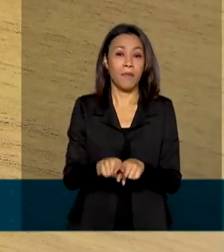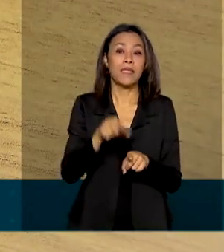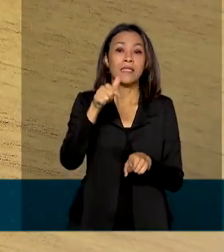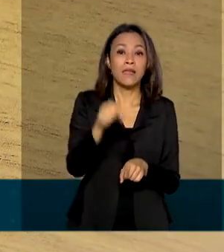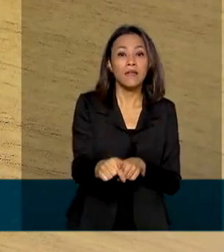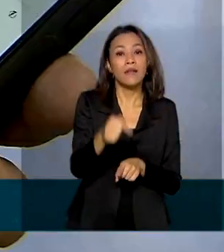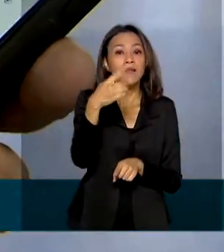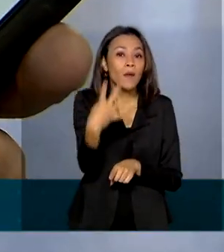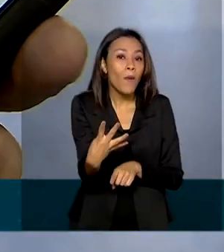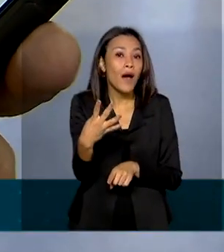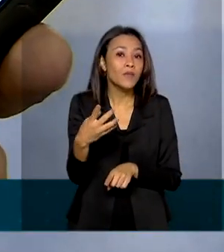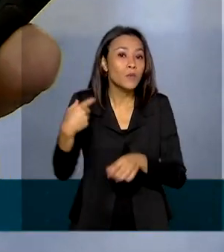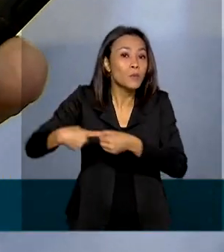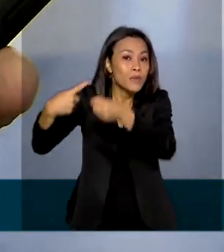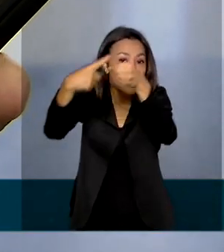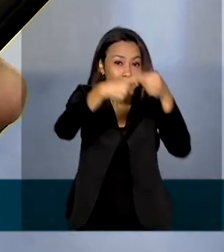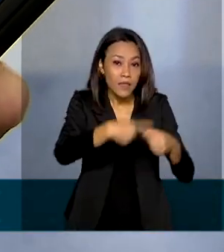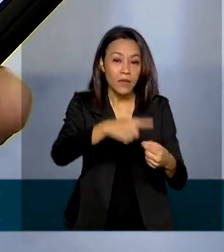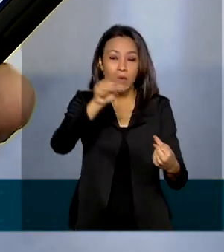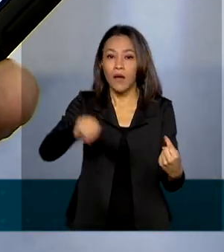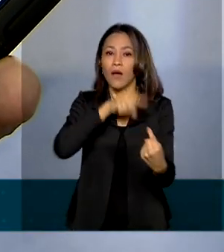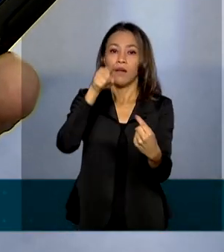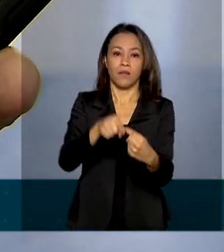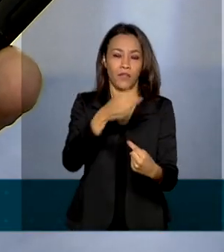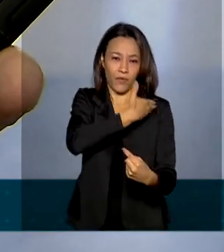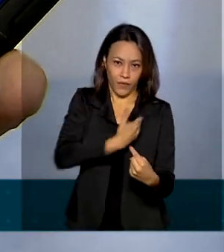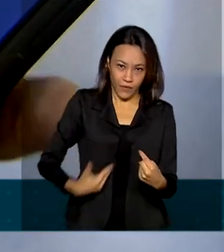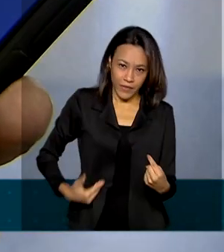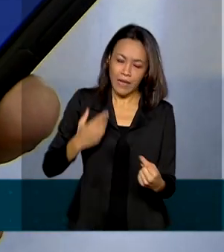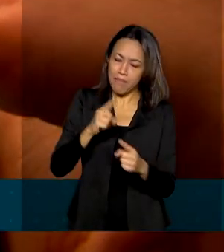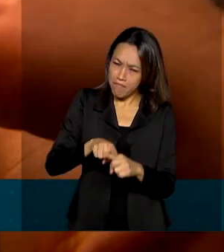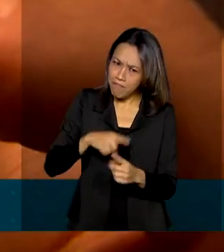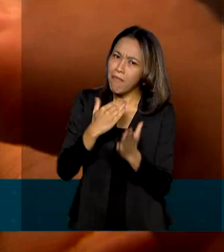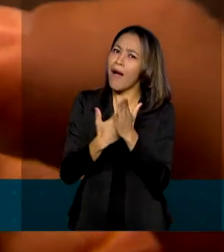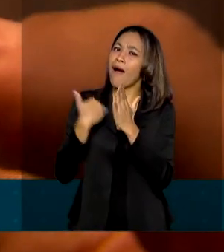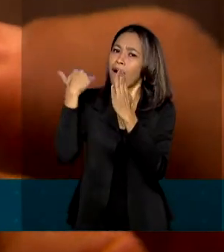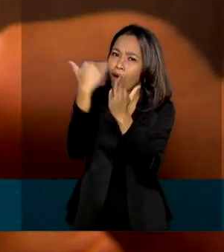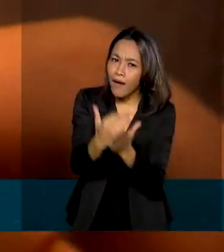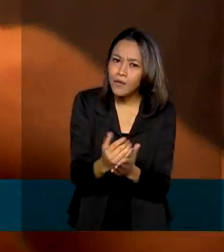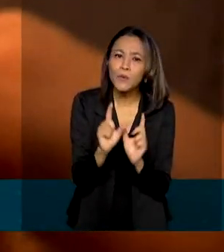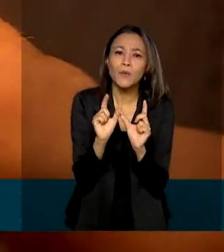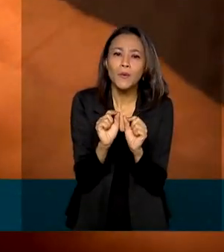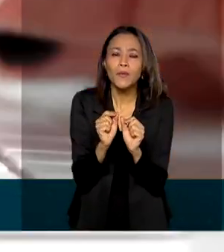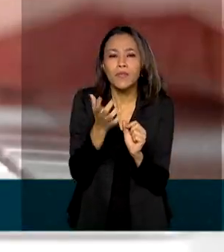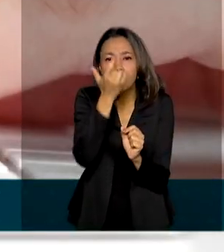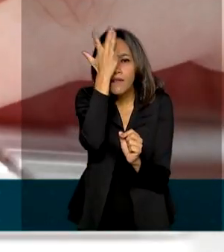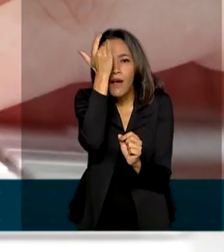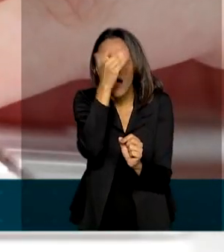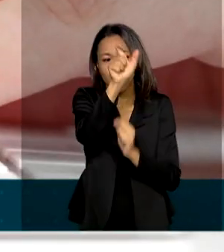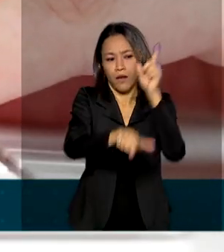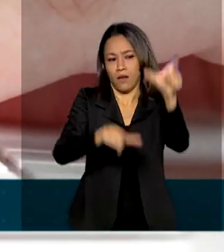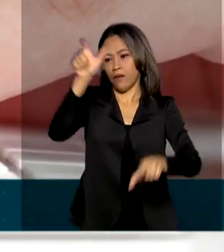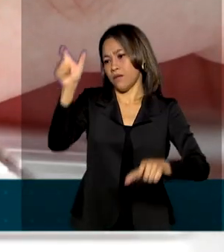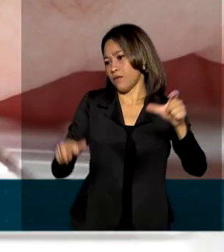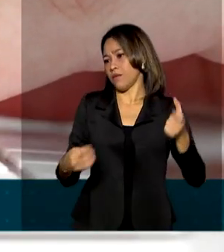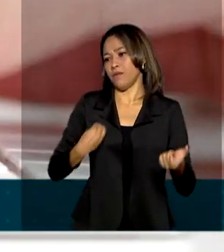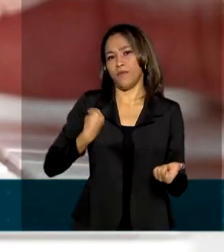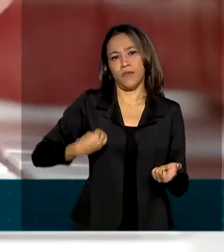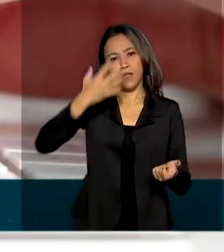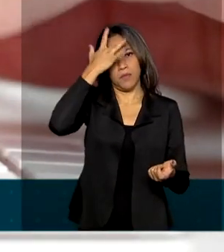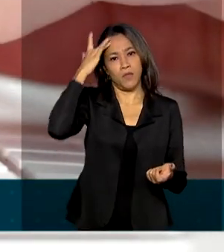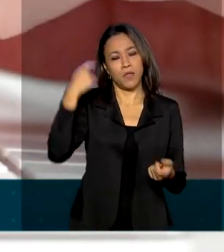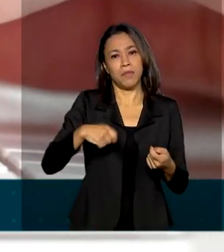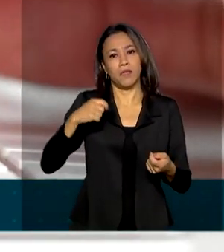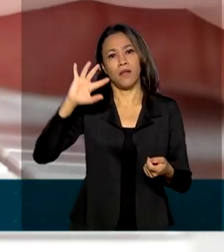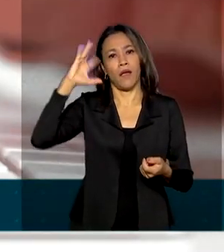municípios. E a ideia do governo é cada vez mais facilitar a vida do cidadão que precisa resolver